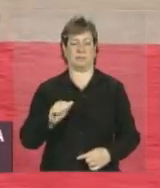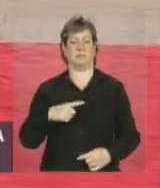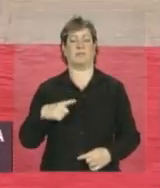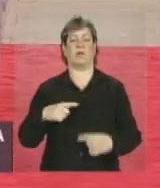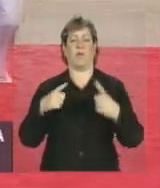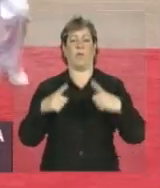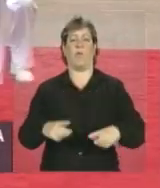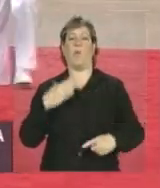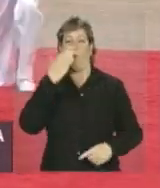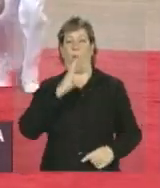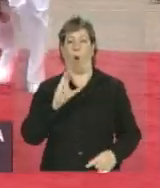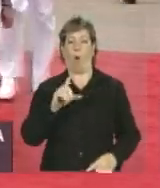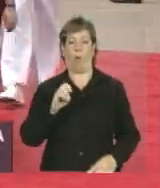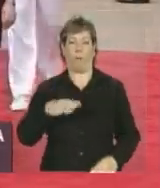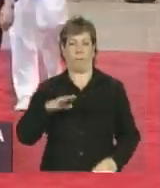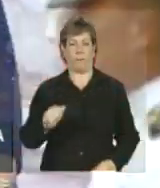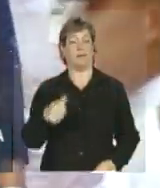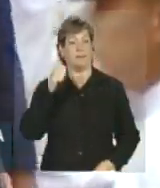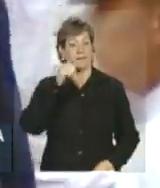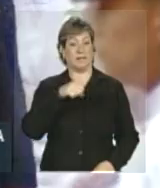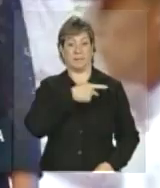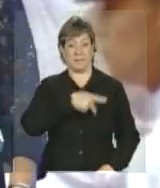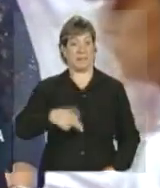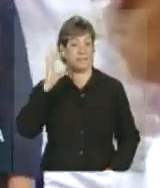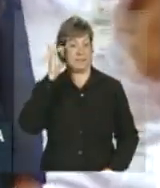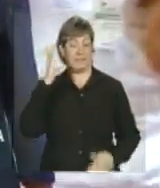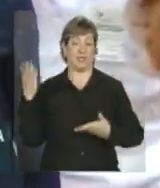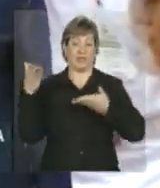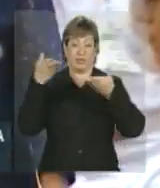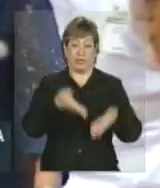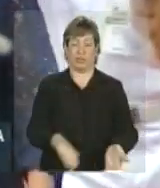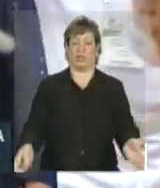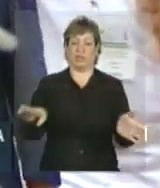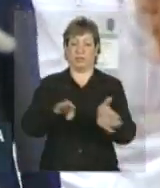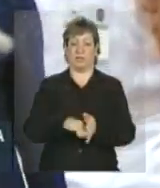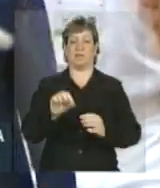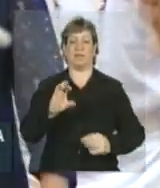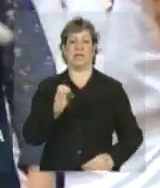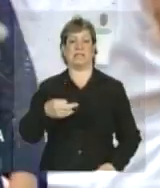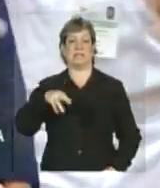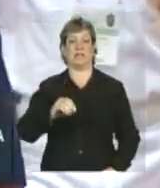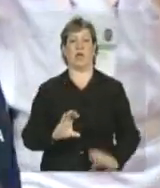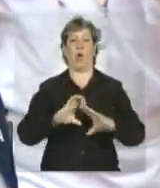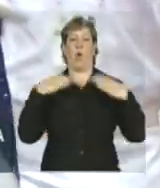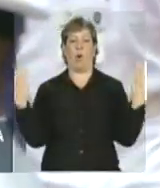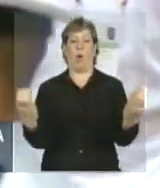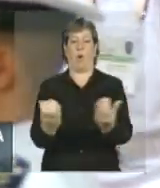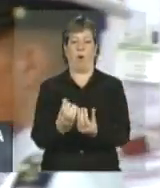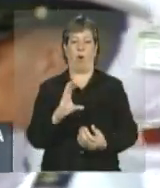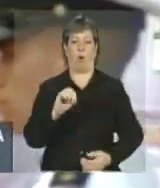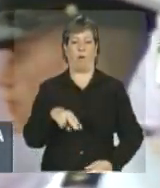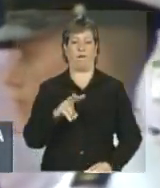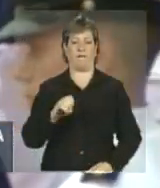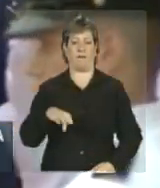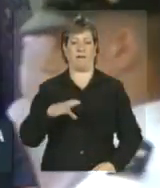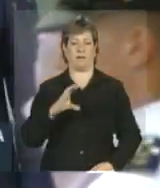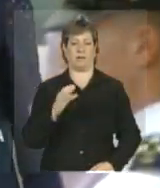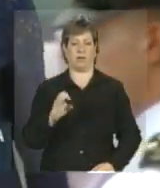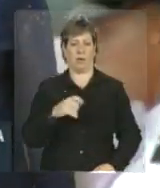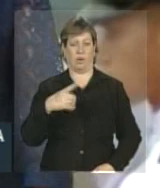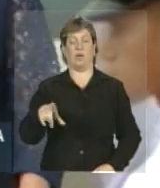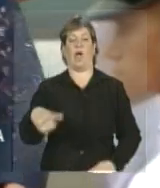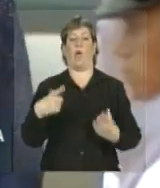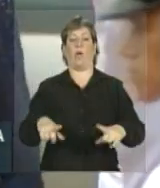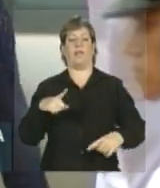Acompanhamos a chegada da presidenta Dilma Rousseff ao centro de convenções Julio Ayala, onde